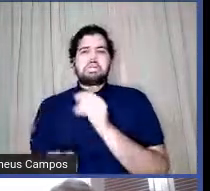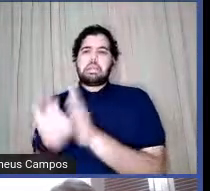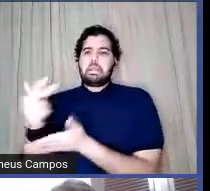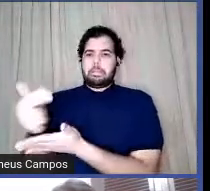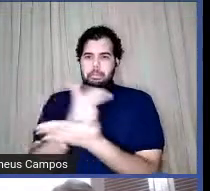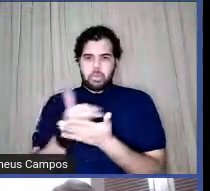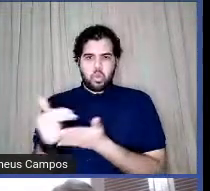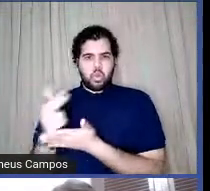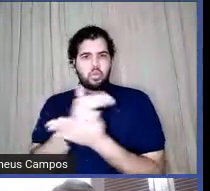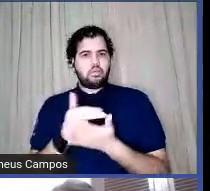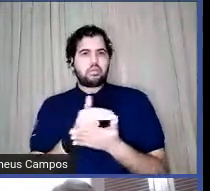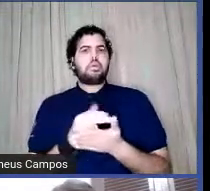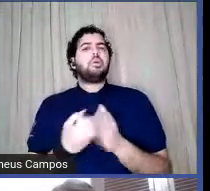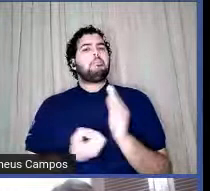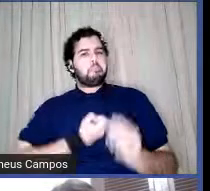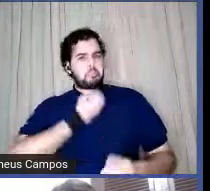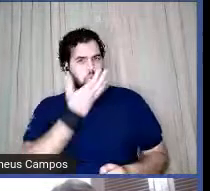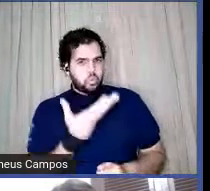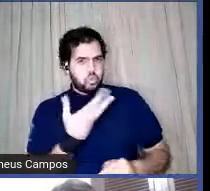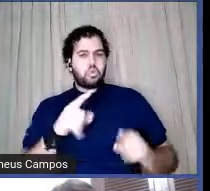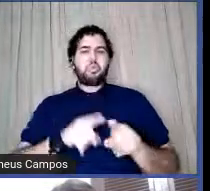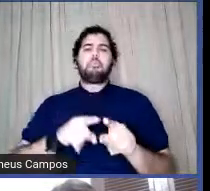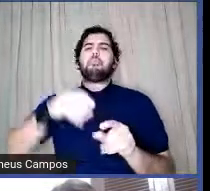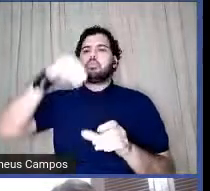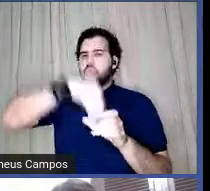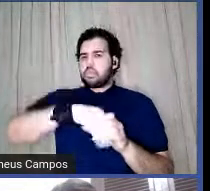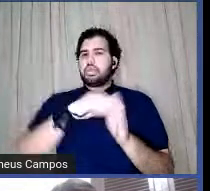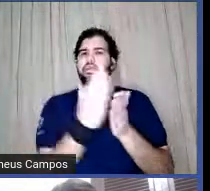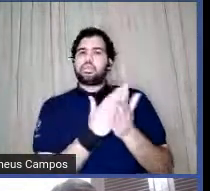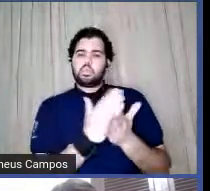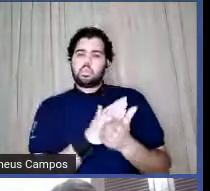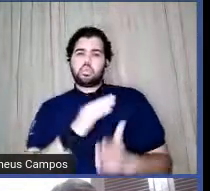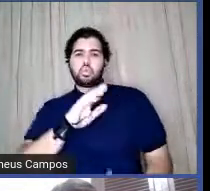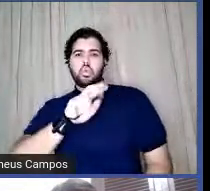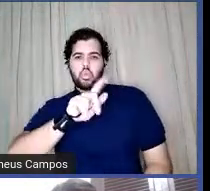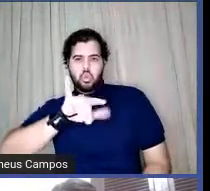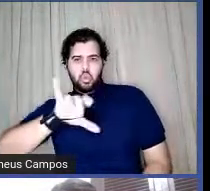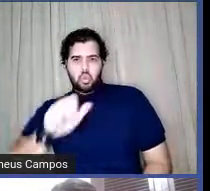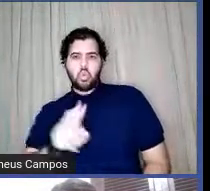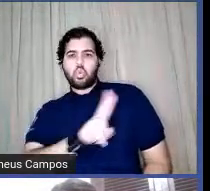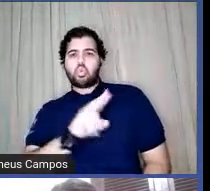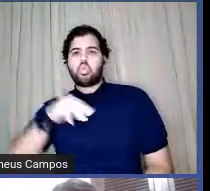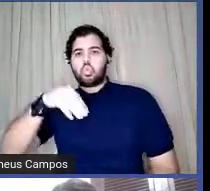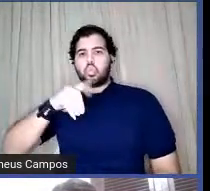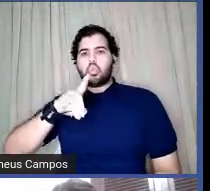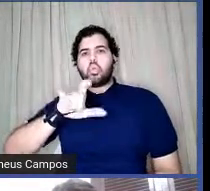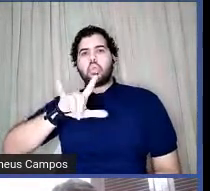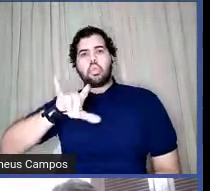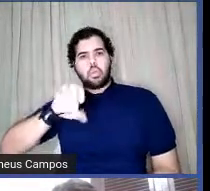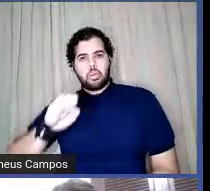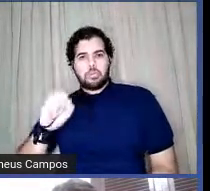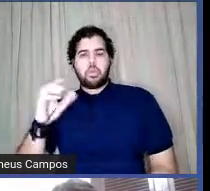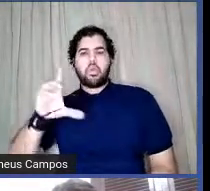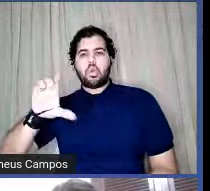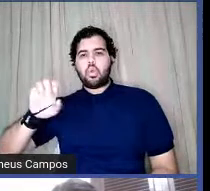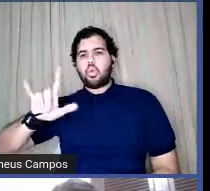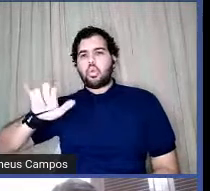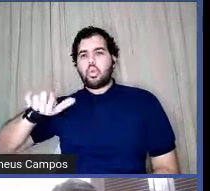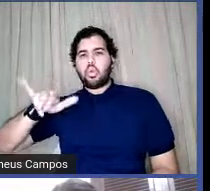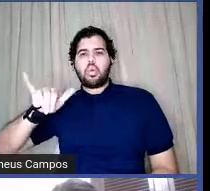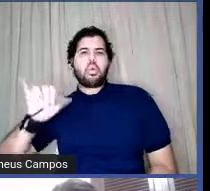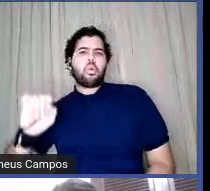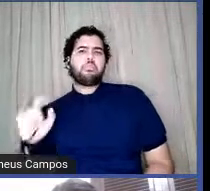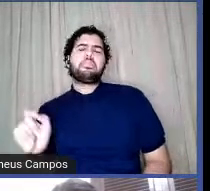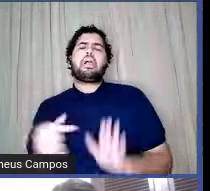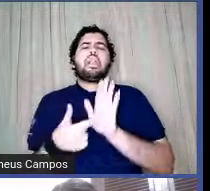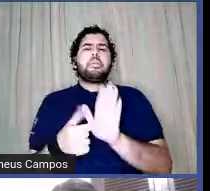esse poema tá disponível no livro da Barrosas, e o nome é Moldes Coloniais. A Jéssica traz pra gente, assim, o que eu sinto